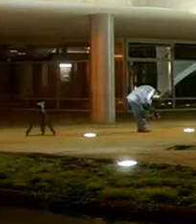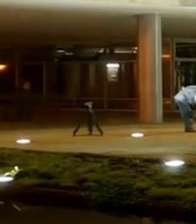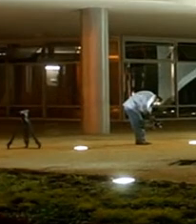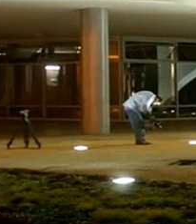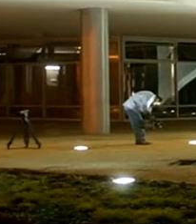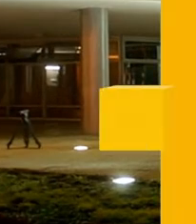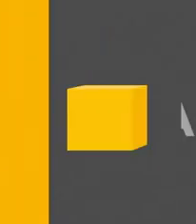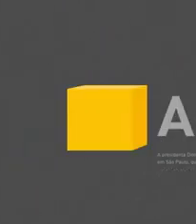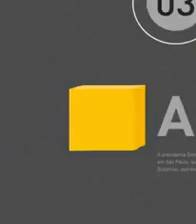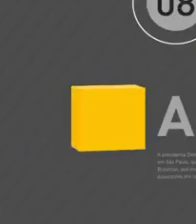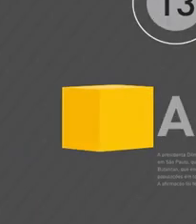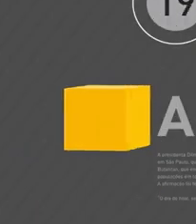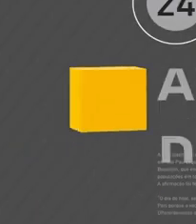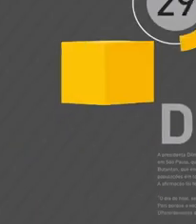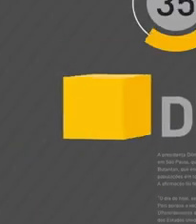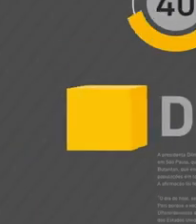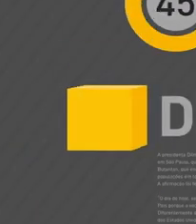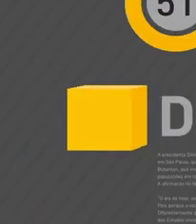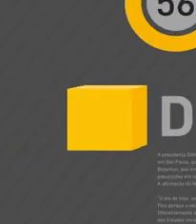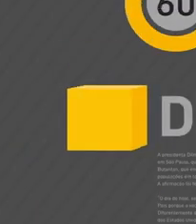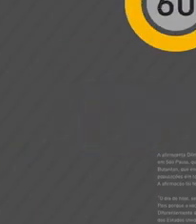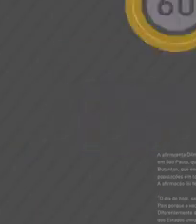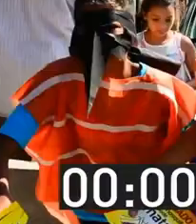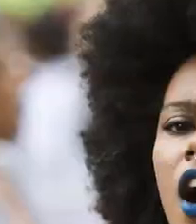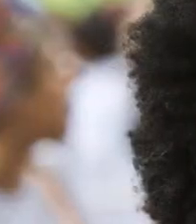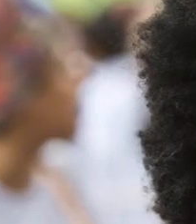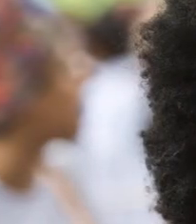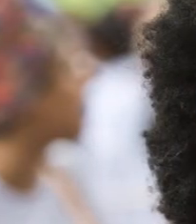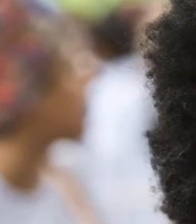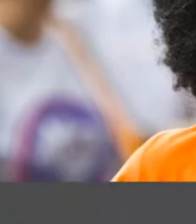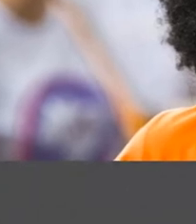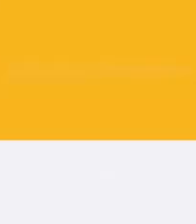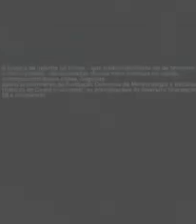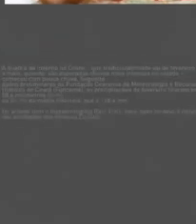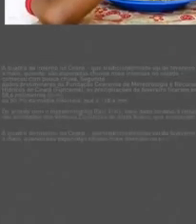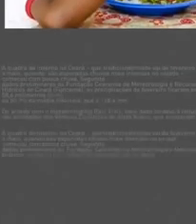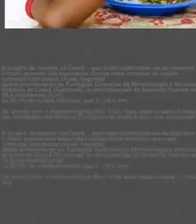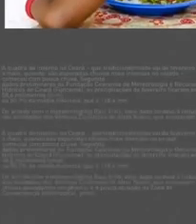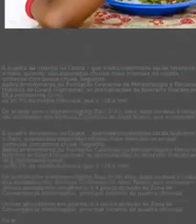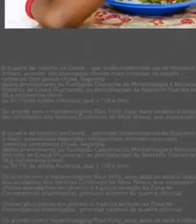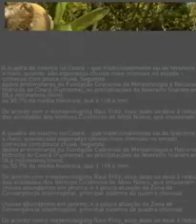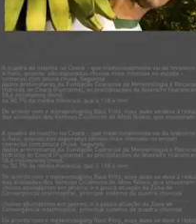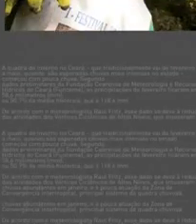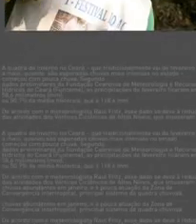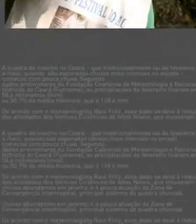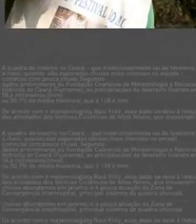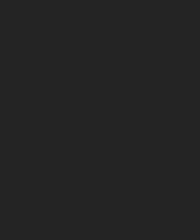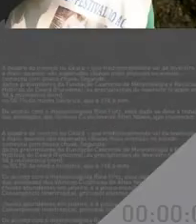Transcrição e Legendas por